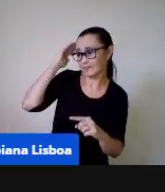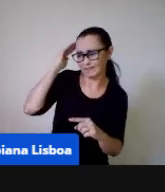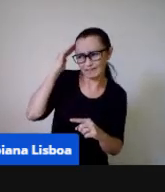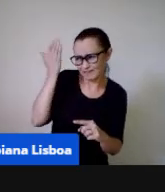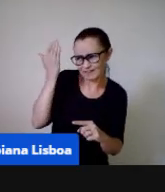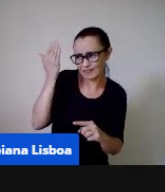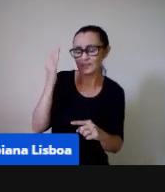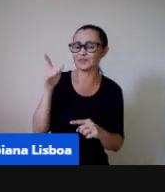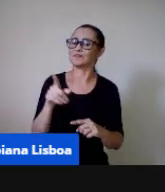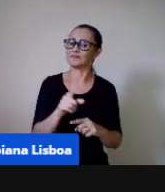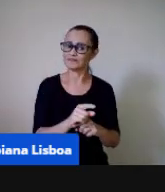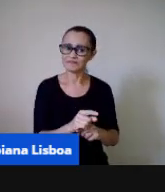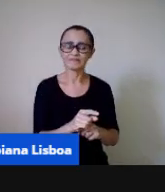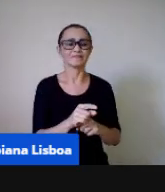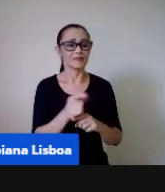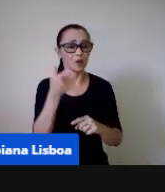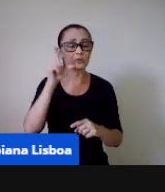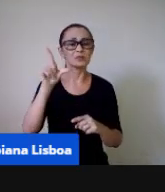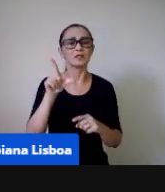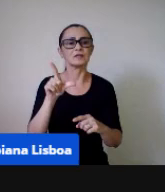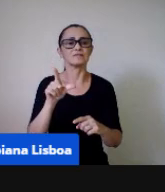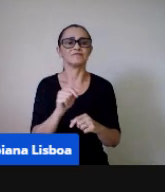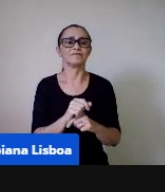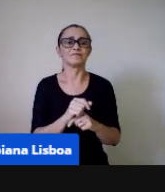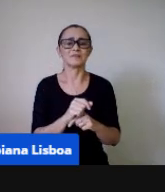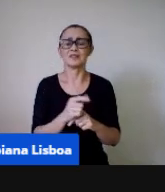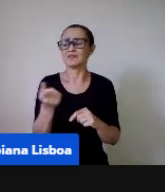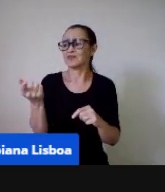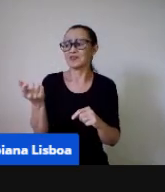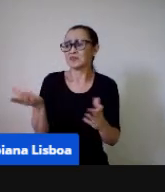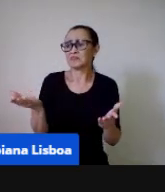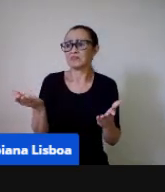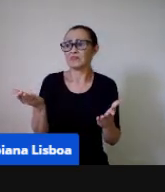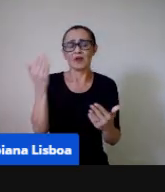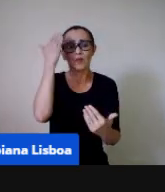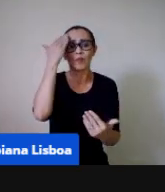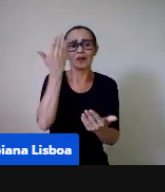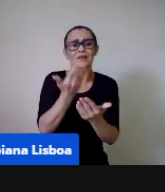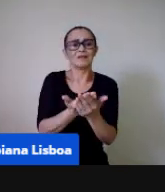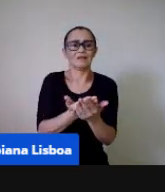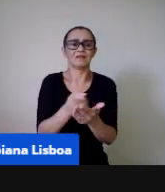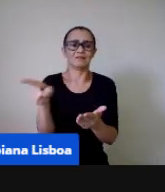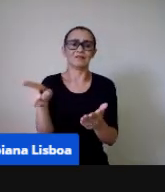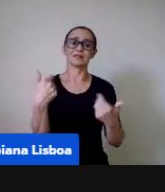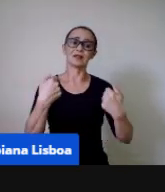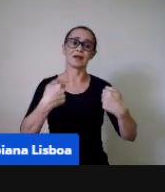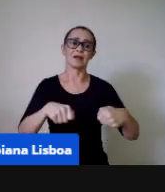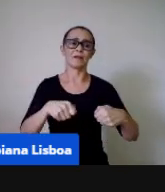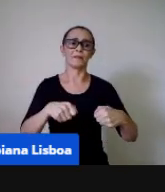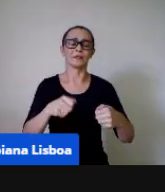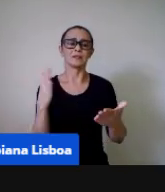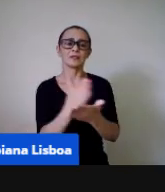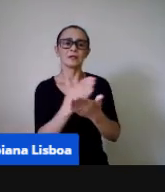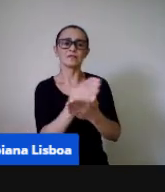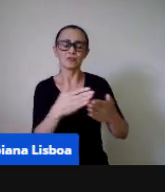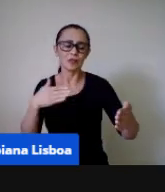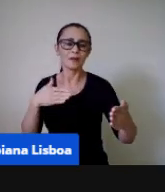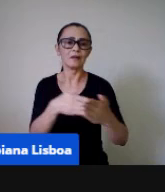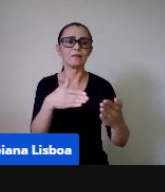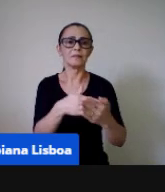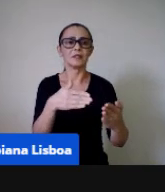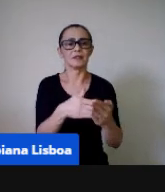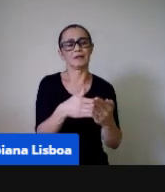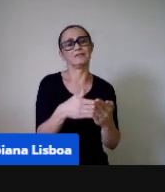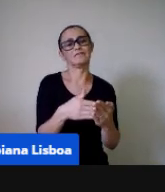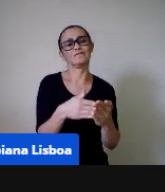né, então, a gente acaba subestimando a capacidade de criança e, às vezes, a gente limita o conhecimento dela, por